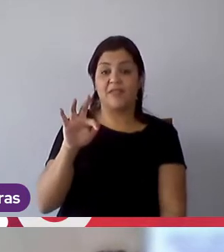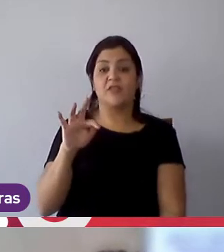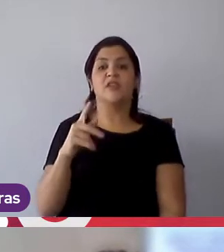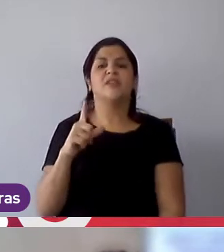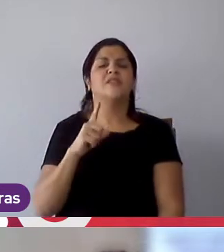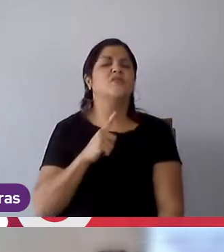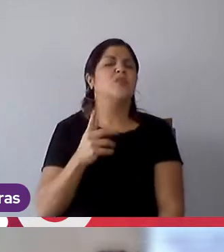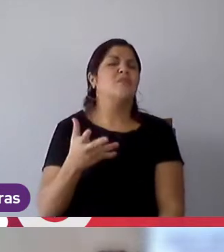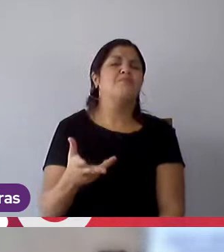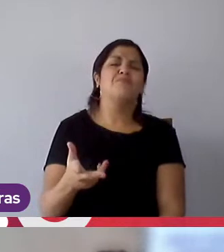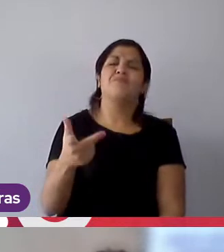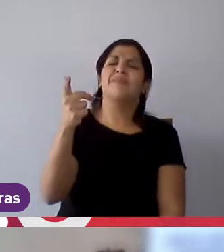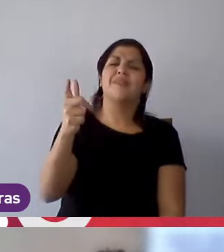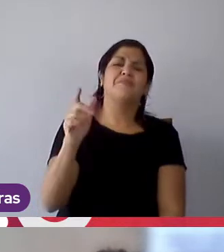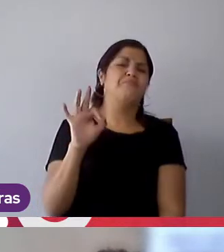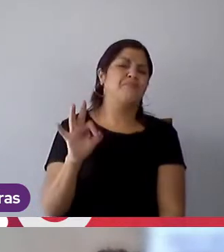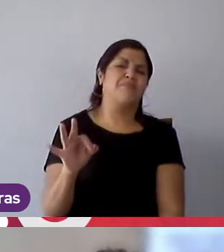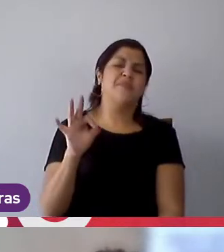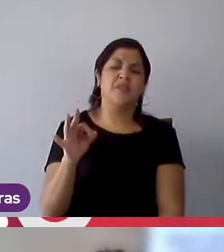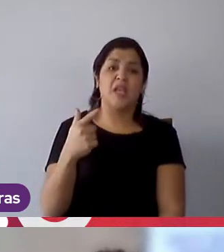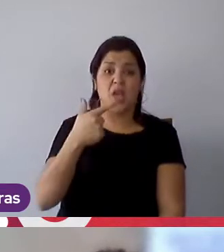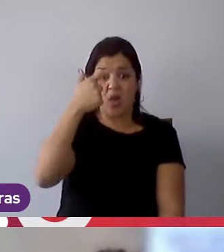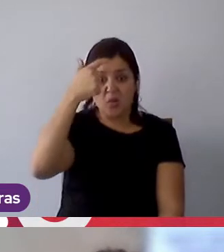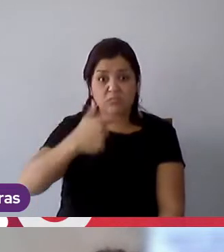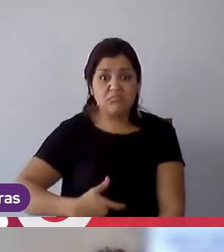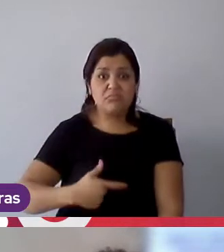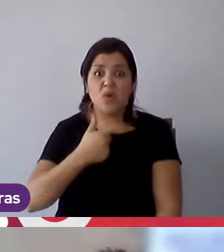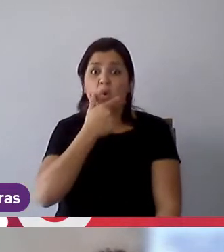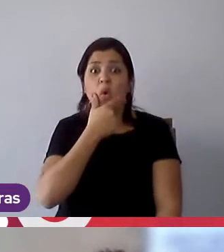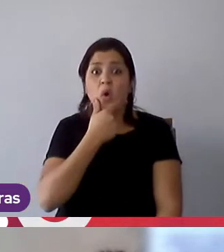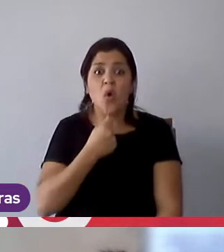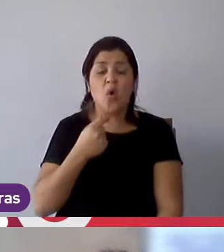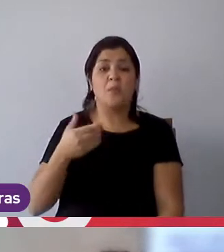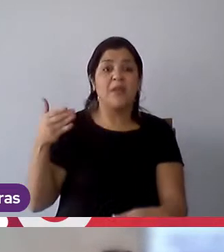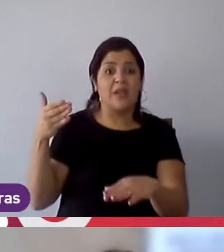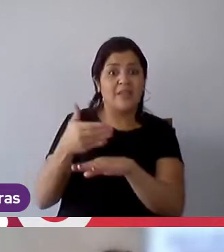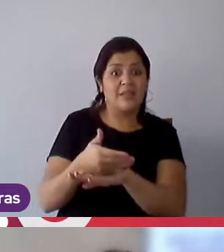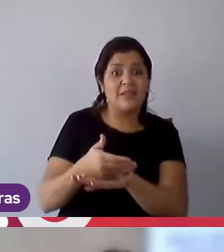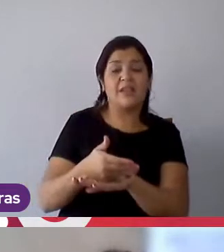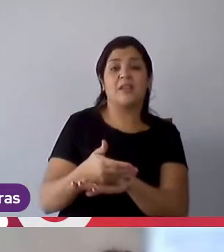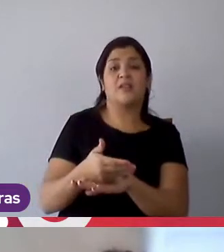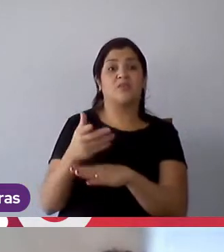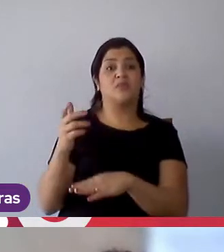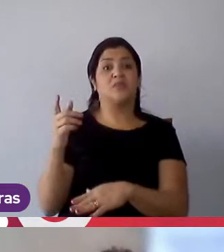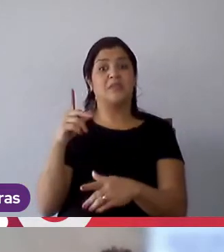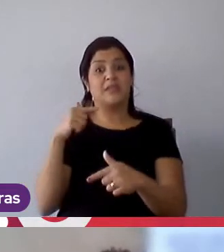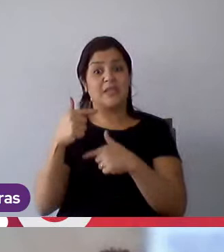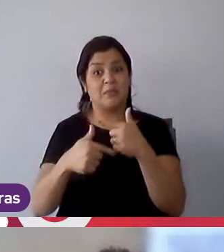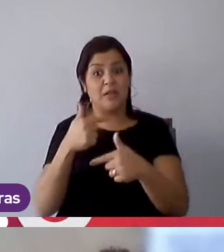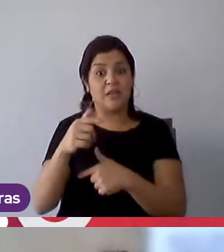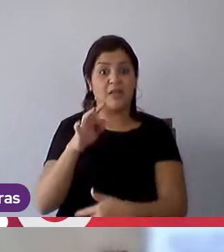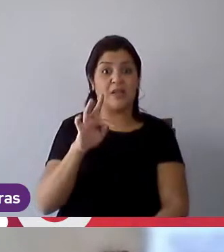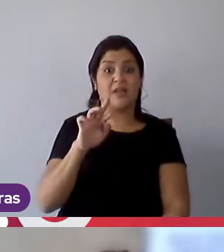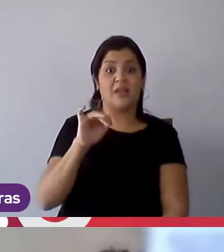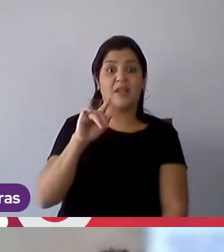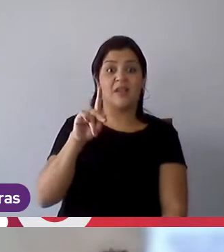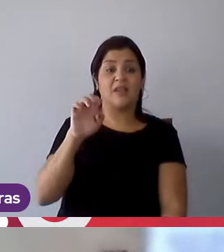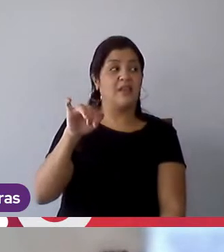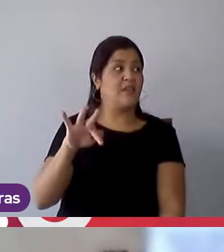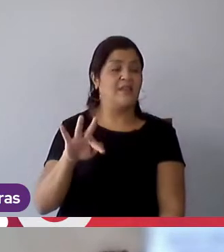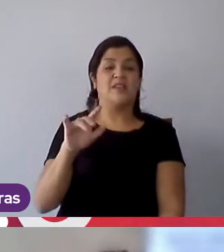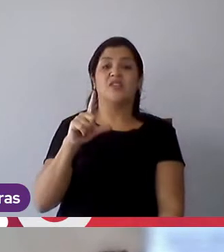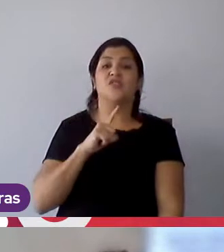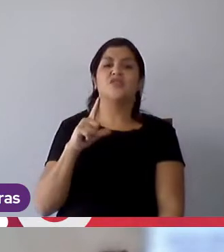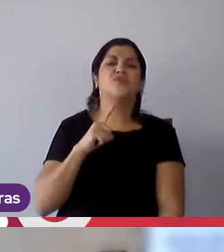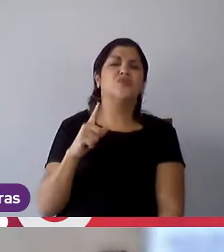gente, foi incrível para mim, eu sendo um homem gay, entrando na Mondelez, estando em Trident, tendo o Prident, foi incrível, eu